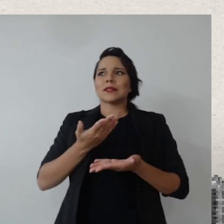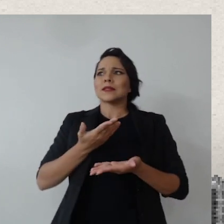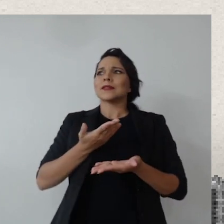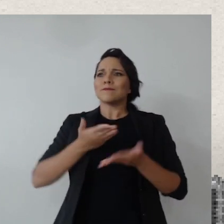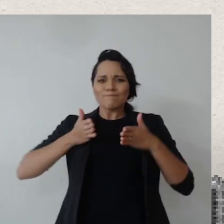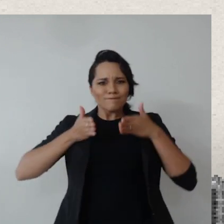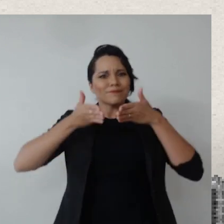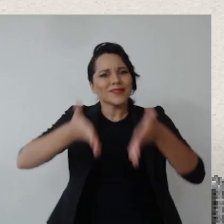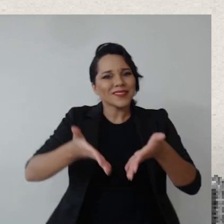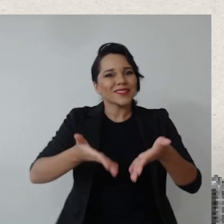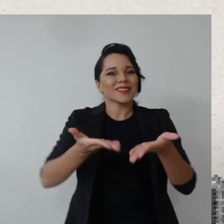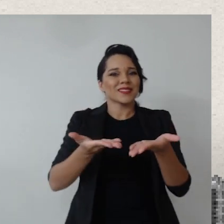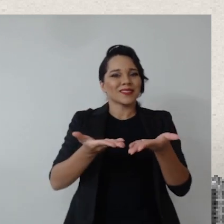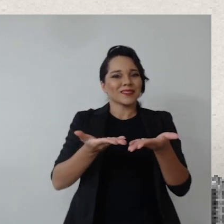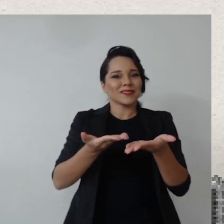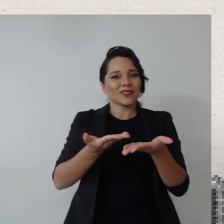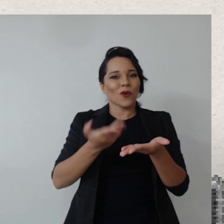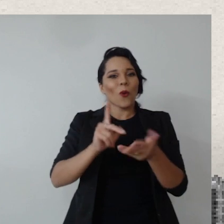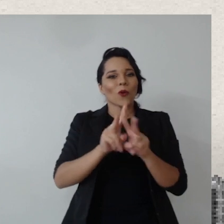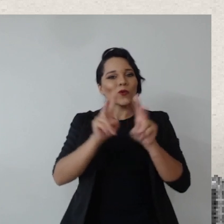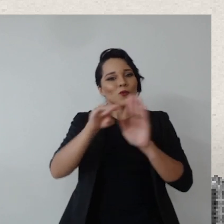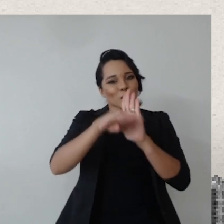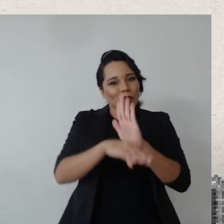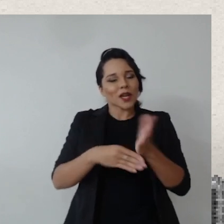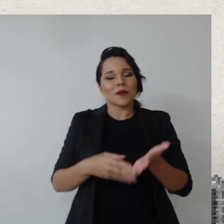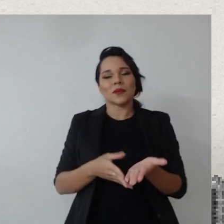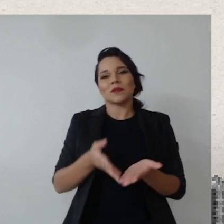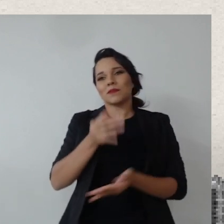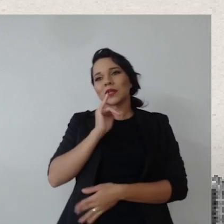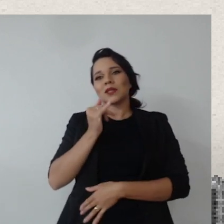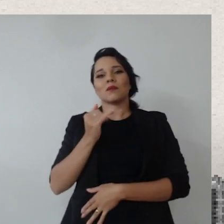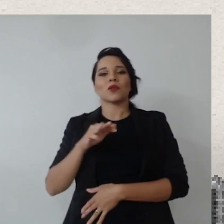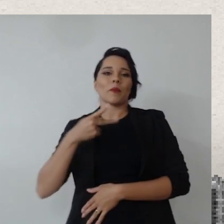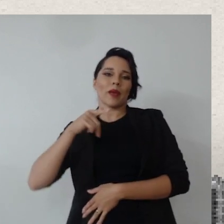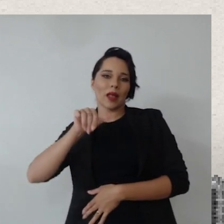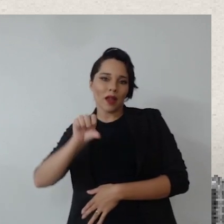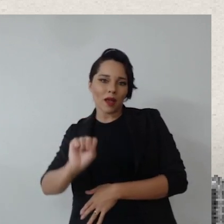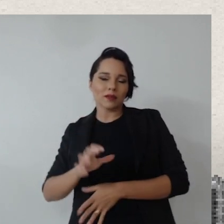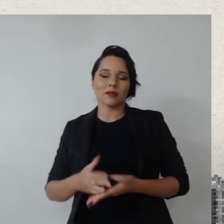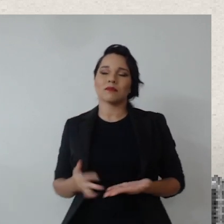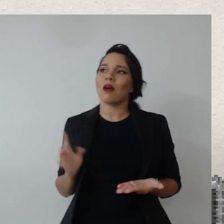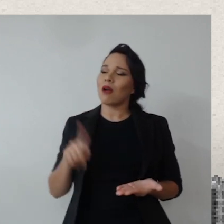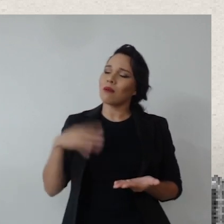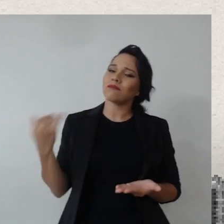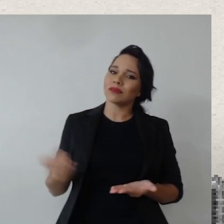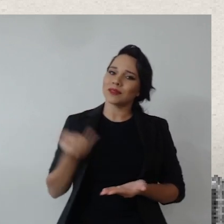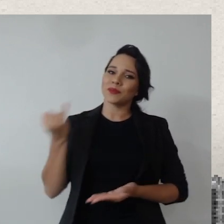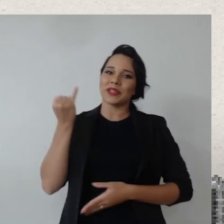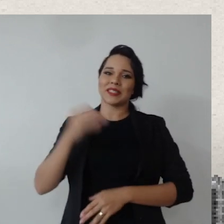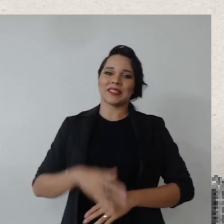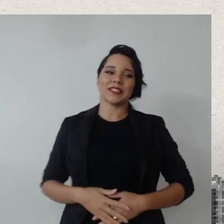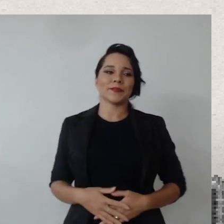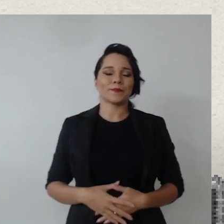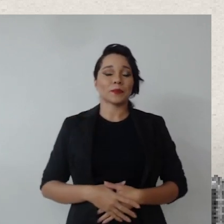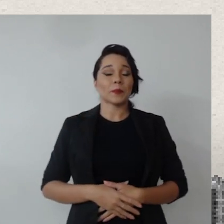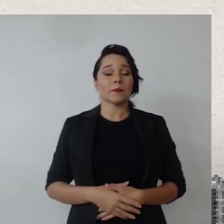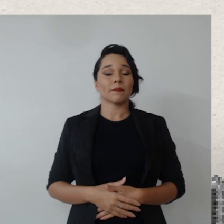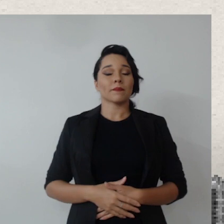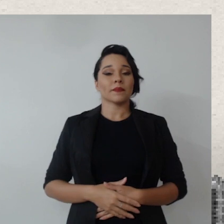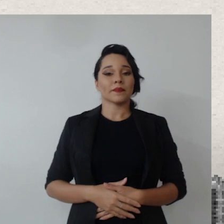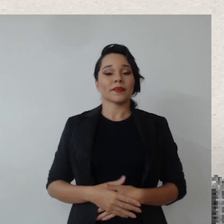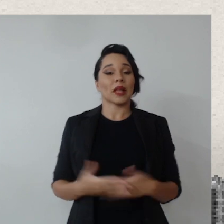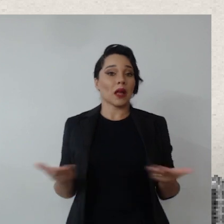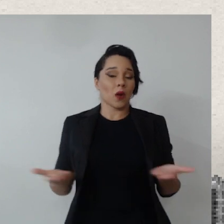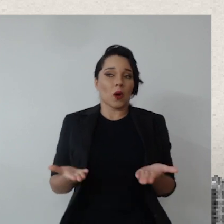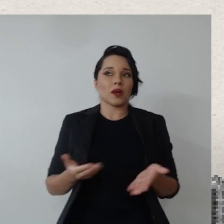comprometidos com as questões relacionadas a esses programas, no caso, eu trouxe o PLS, então isso é muito importante, é muito importante,